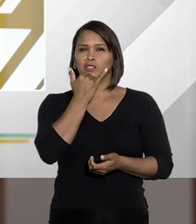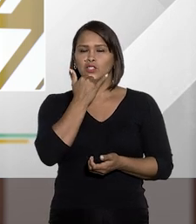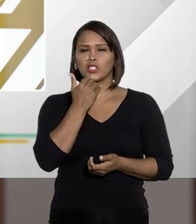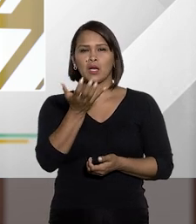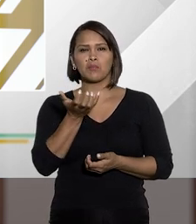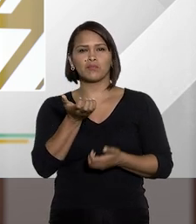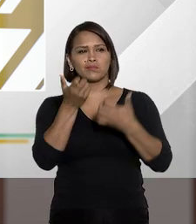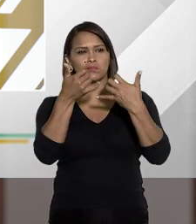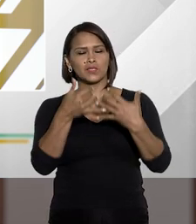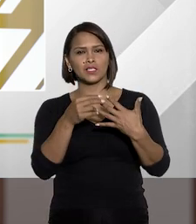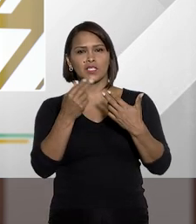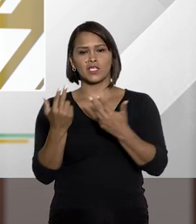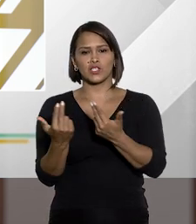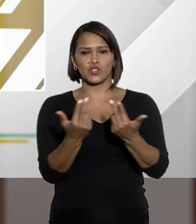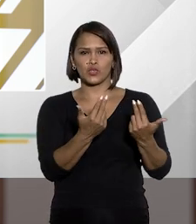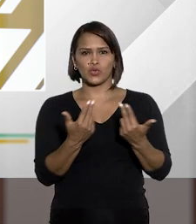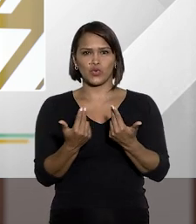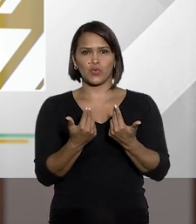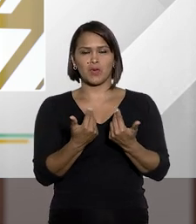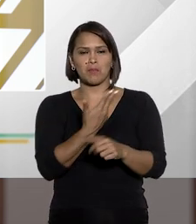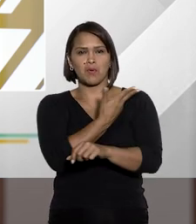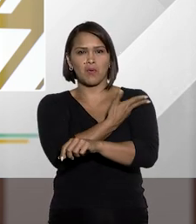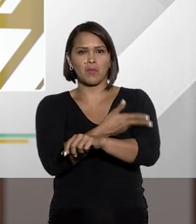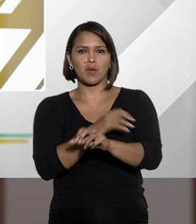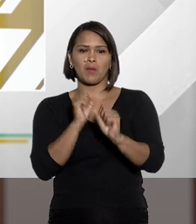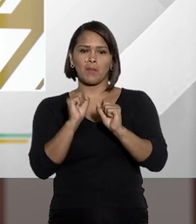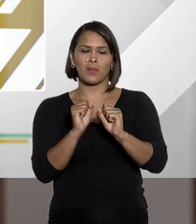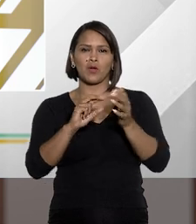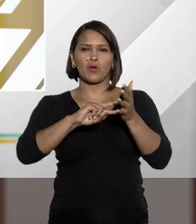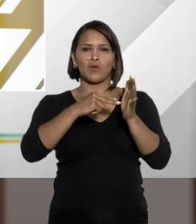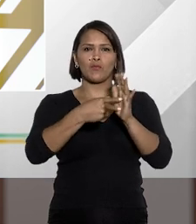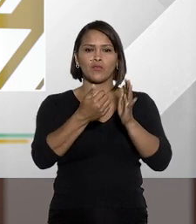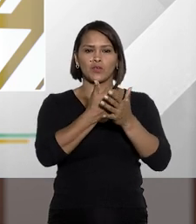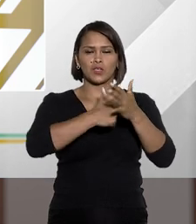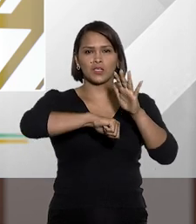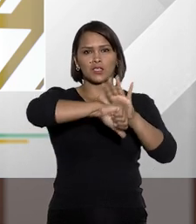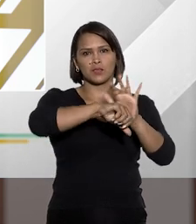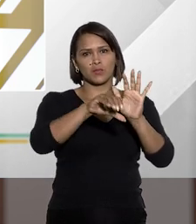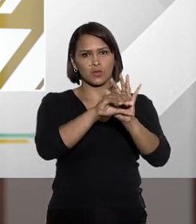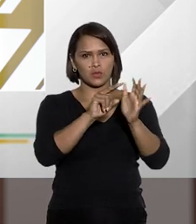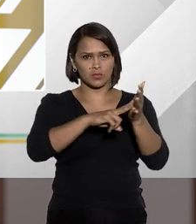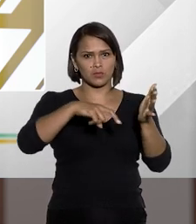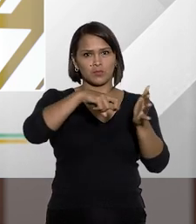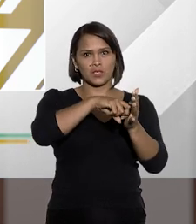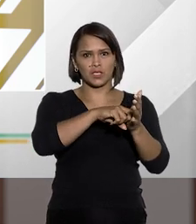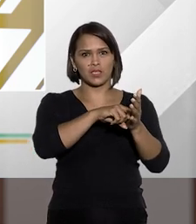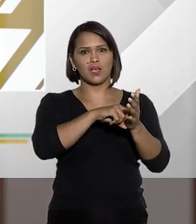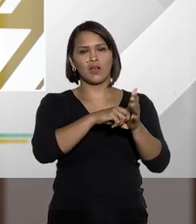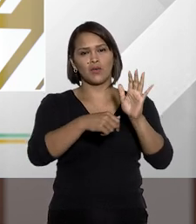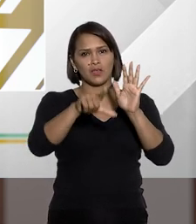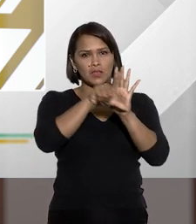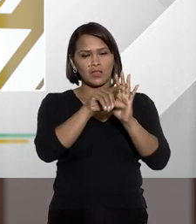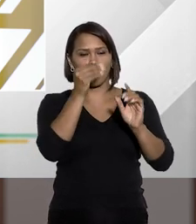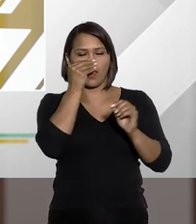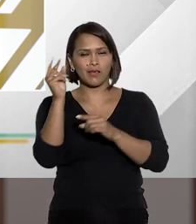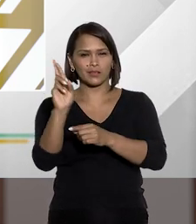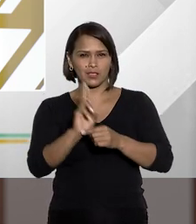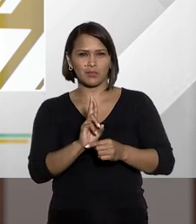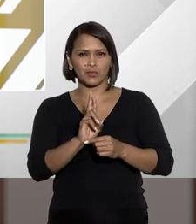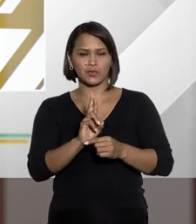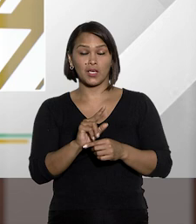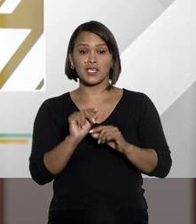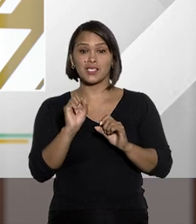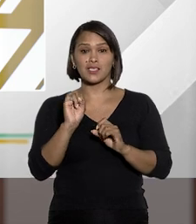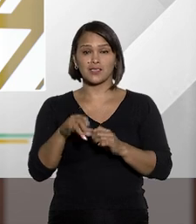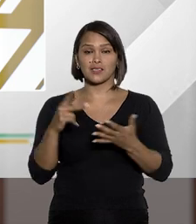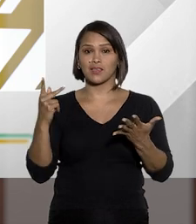Desculpa, você quer dizer se o mesmo comportamento pode configurar crime no código penal e na lei de abuso de autoridade? Se